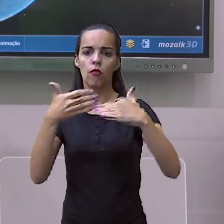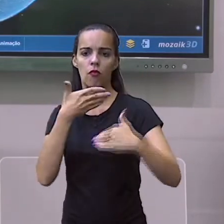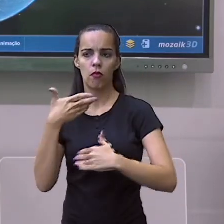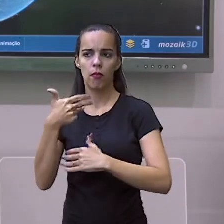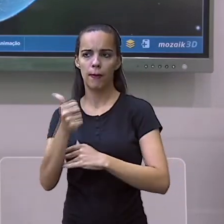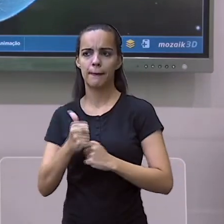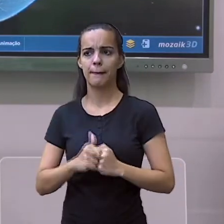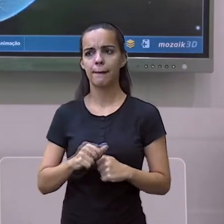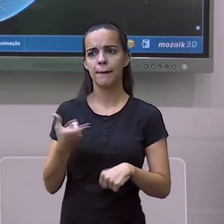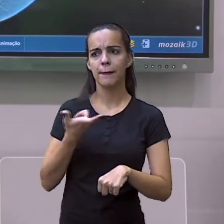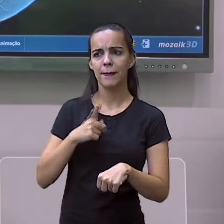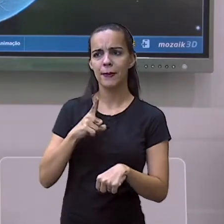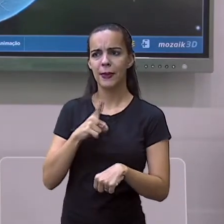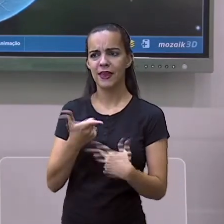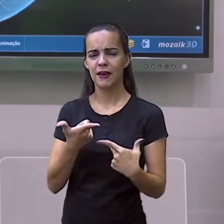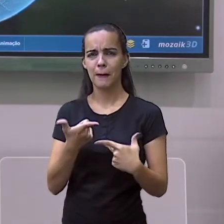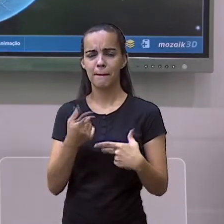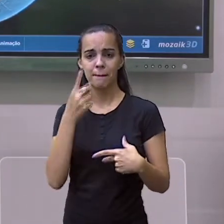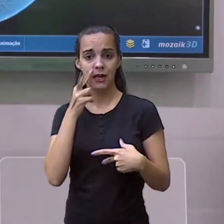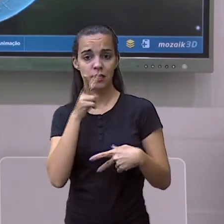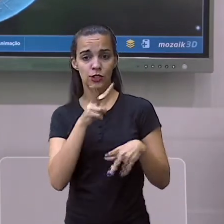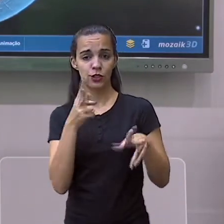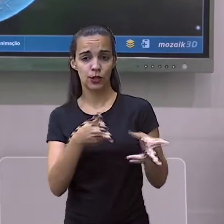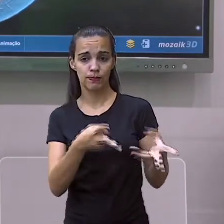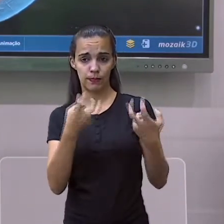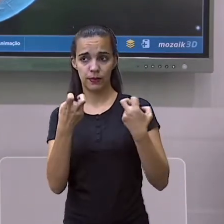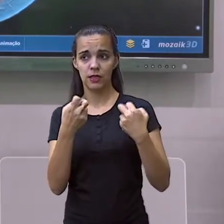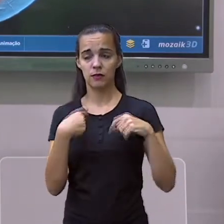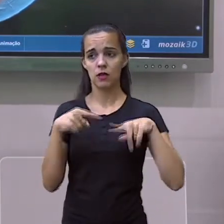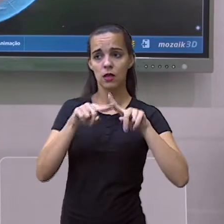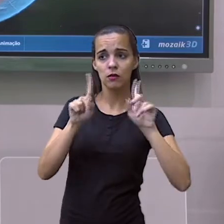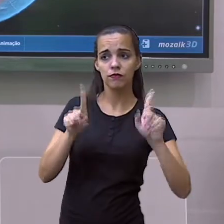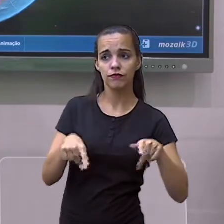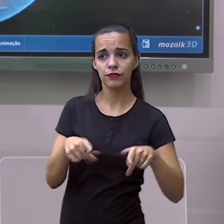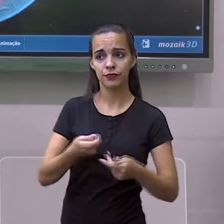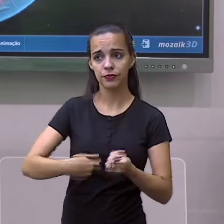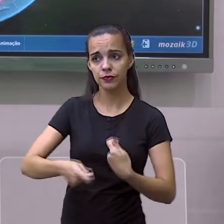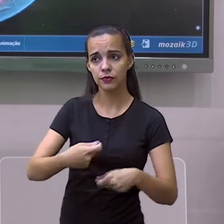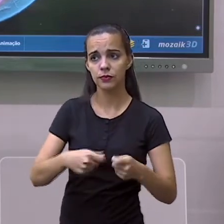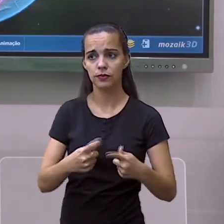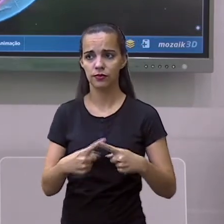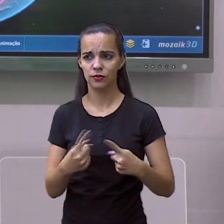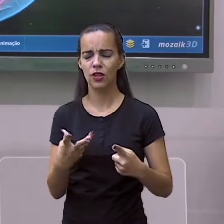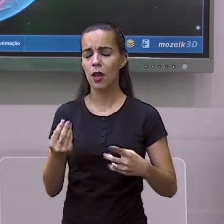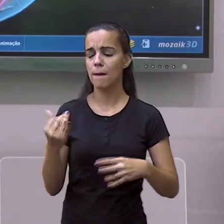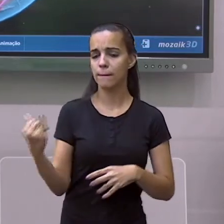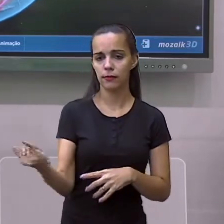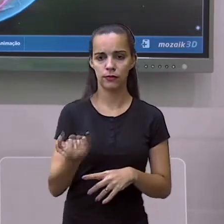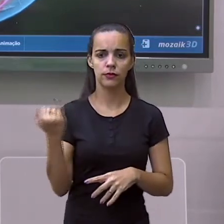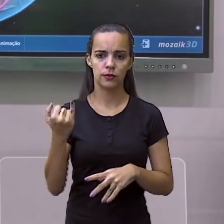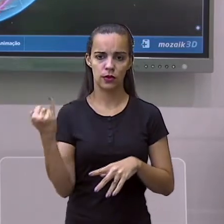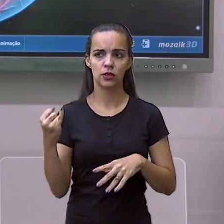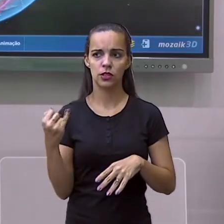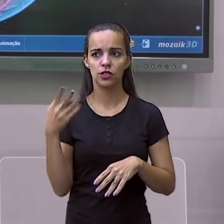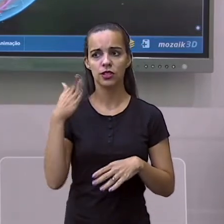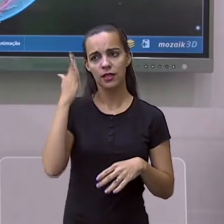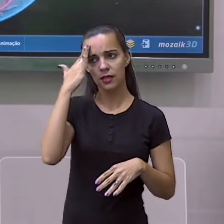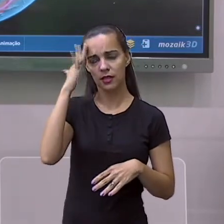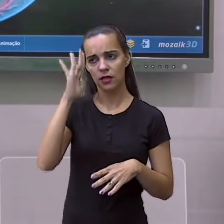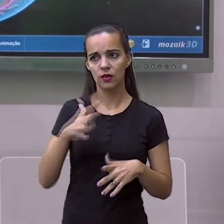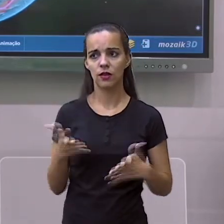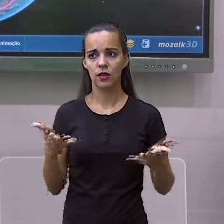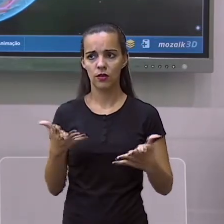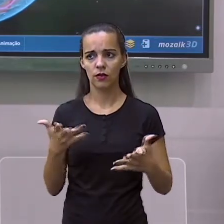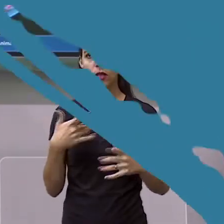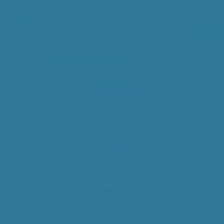que na logística internacional é muito importante. Nós vamos ver, então,